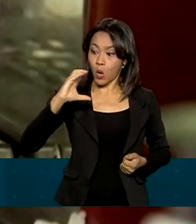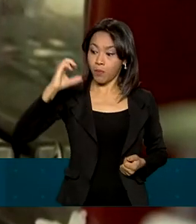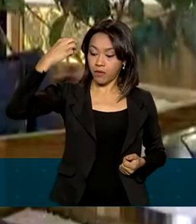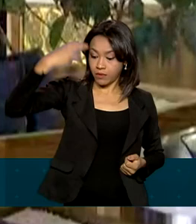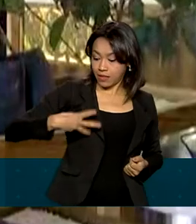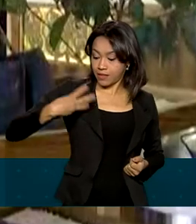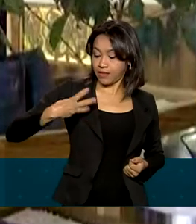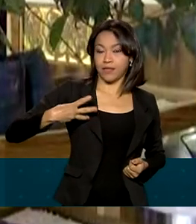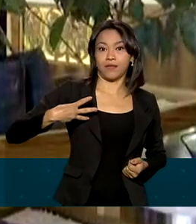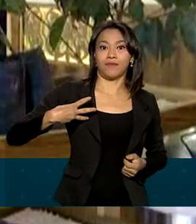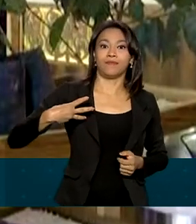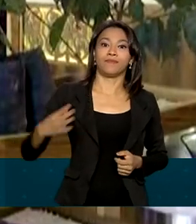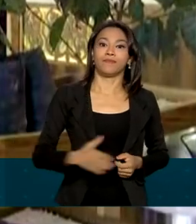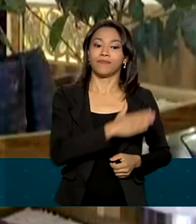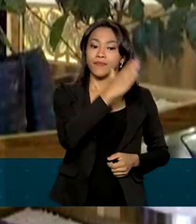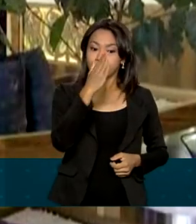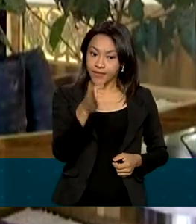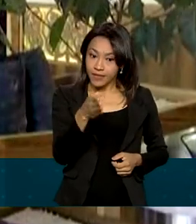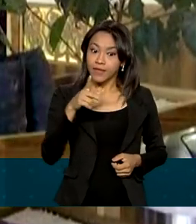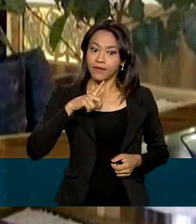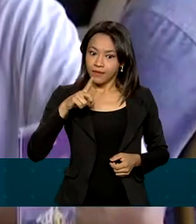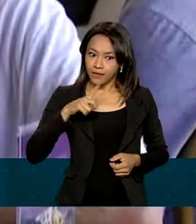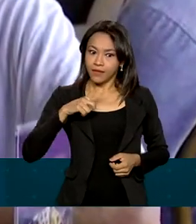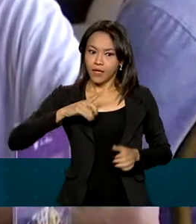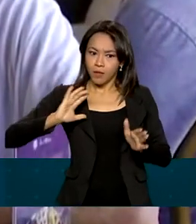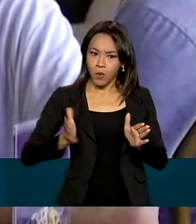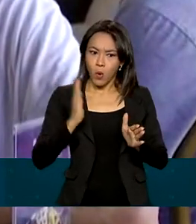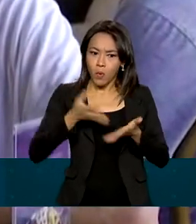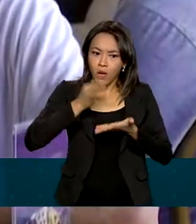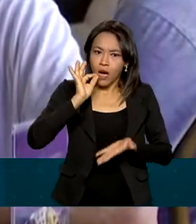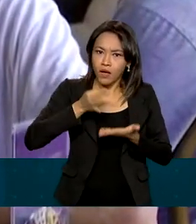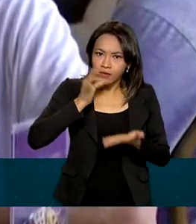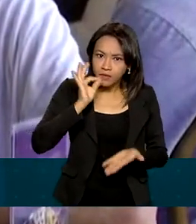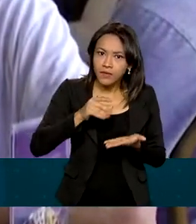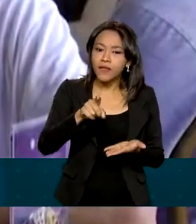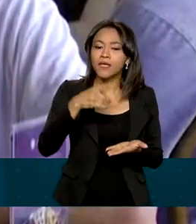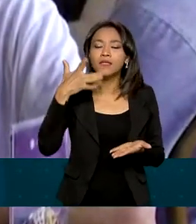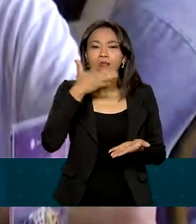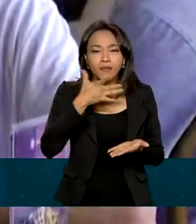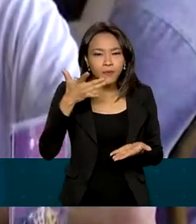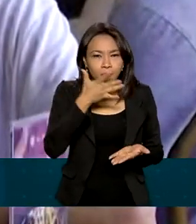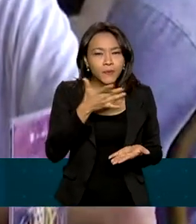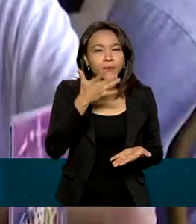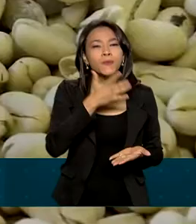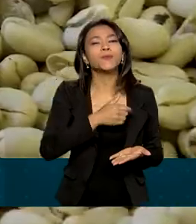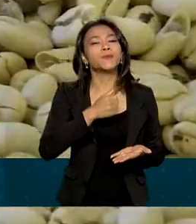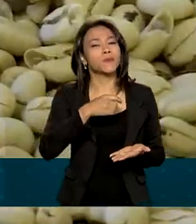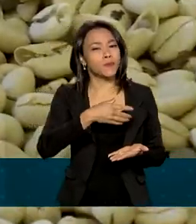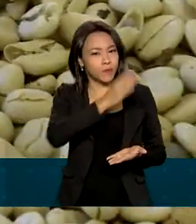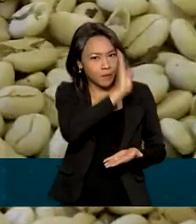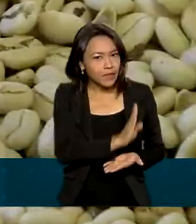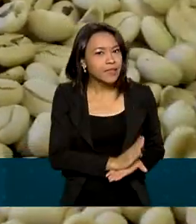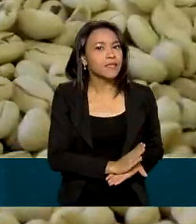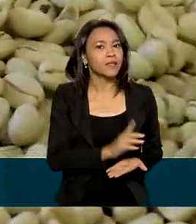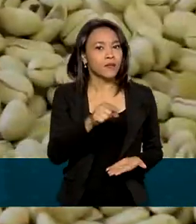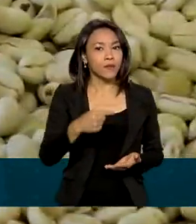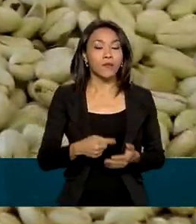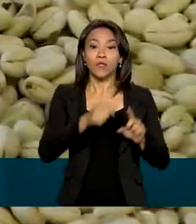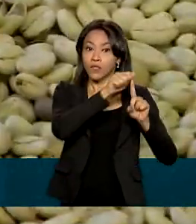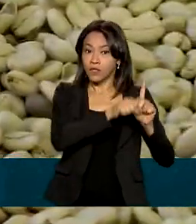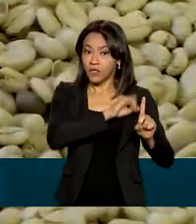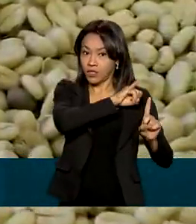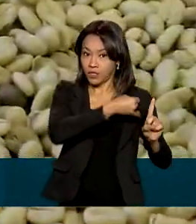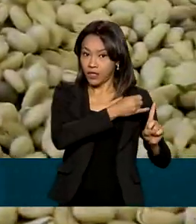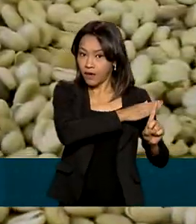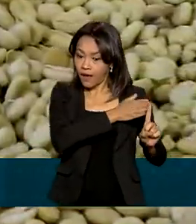Vietnã. Apesar de serem grandes produtores, os colombianos apreciam o café brasileiro. De janeiro a setembro do ano